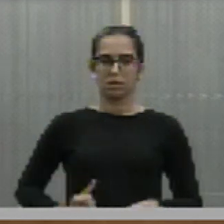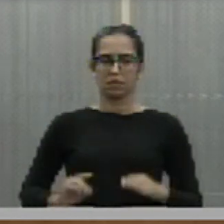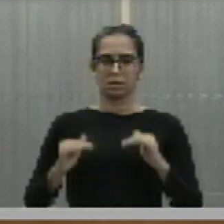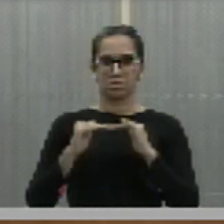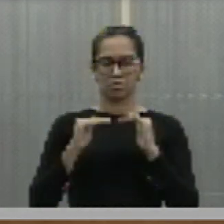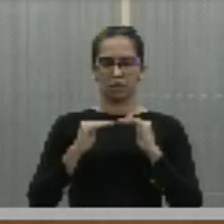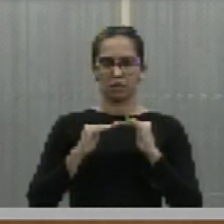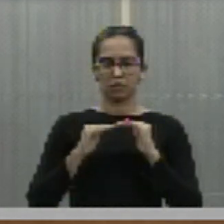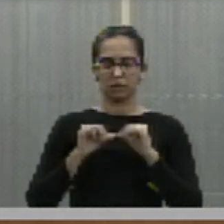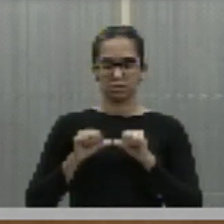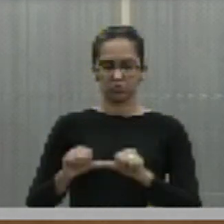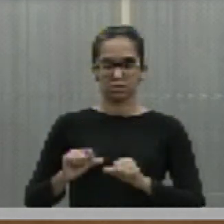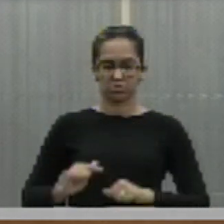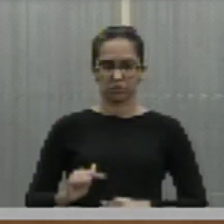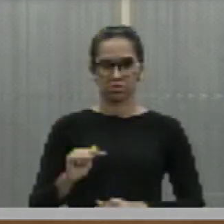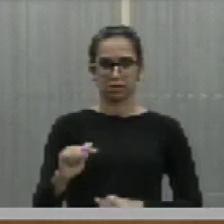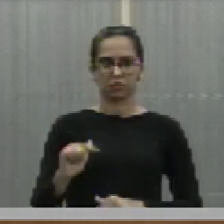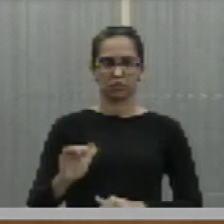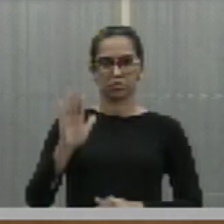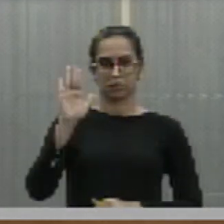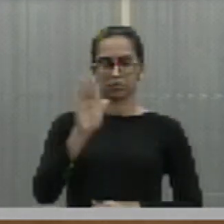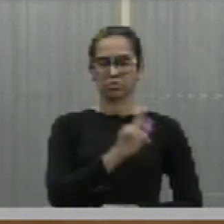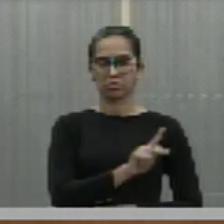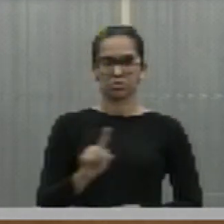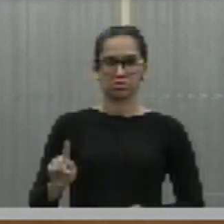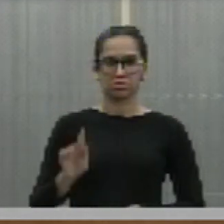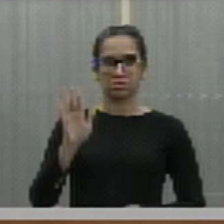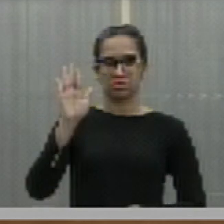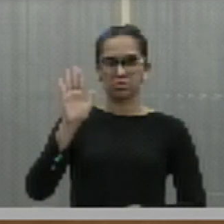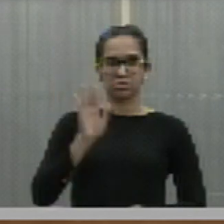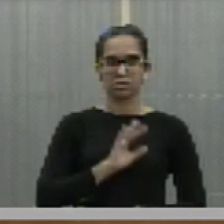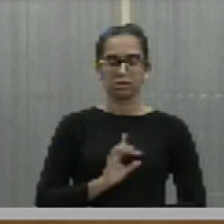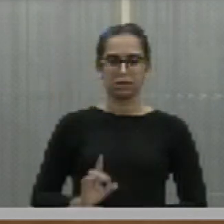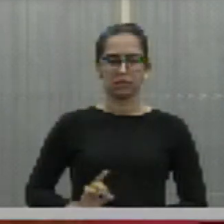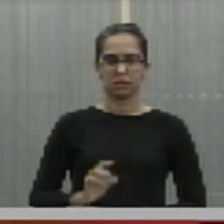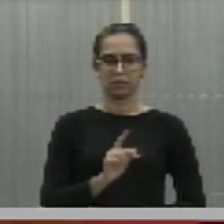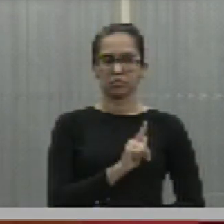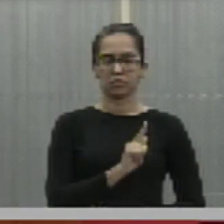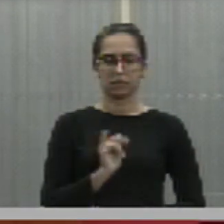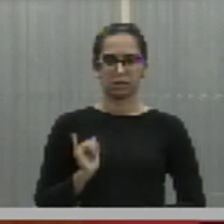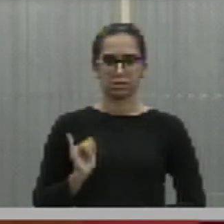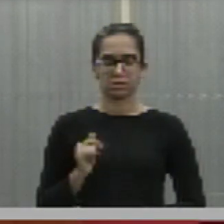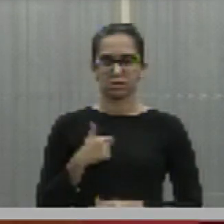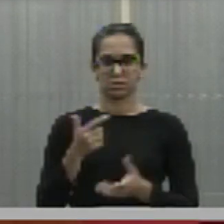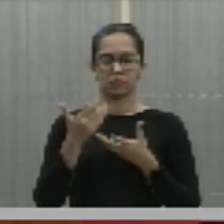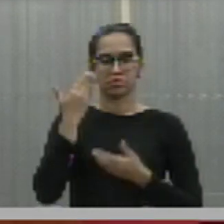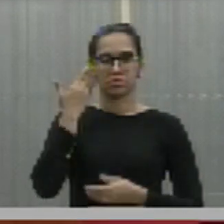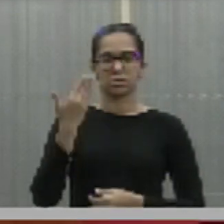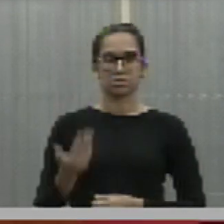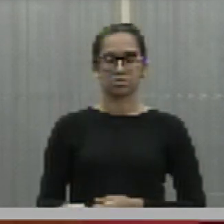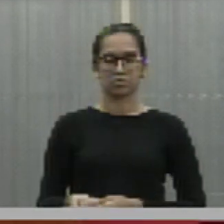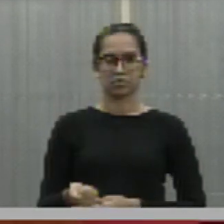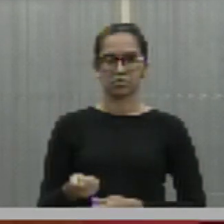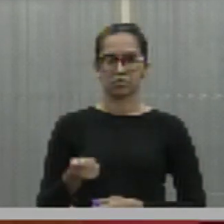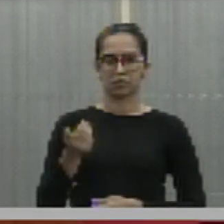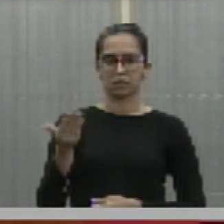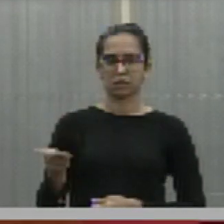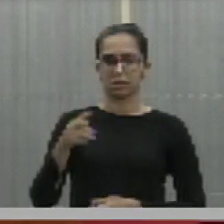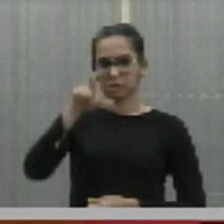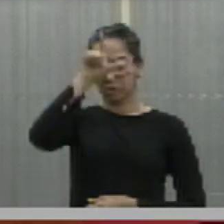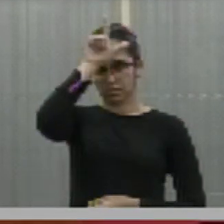deputadas e deputados que aprovam... Senhor presidente, eu só gostaria de saber do líder